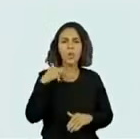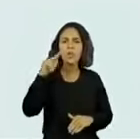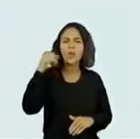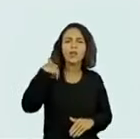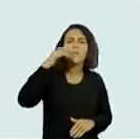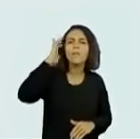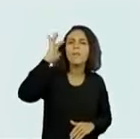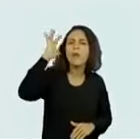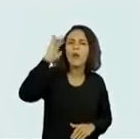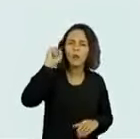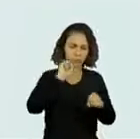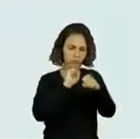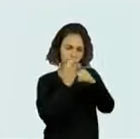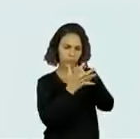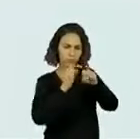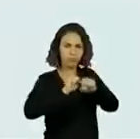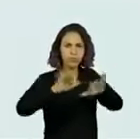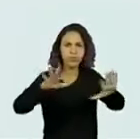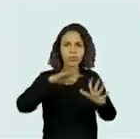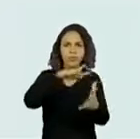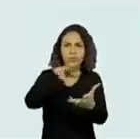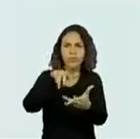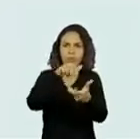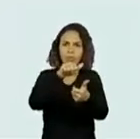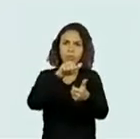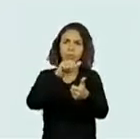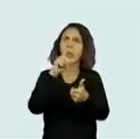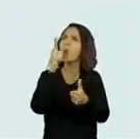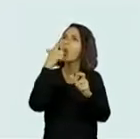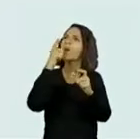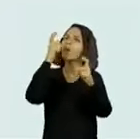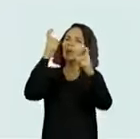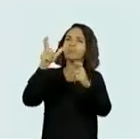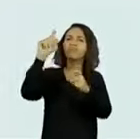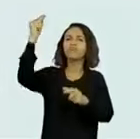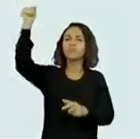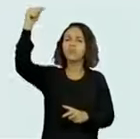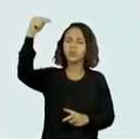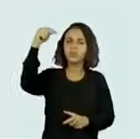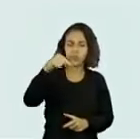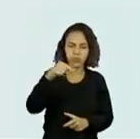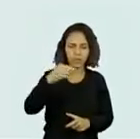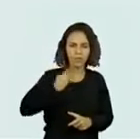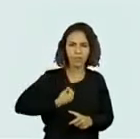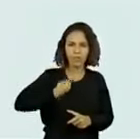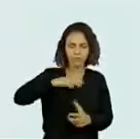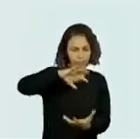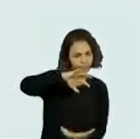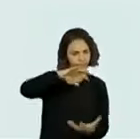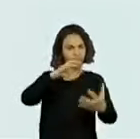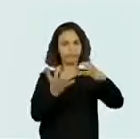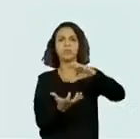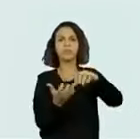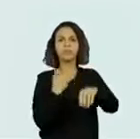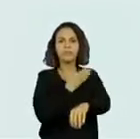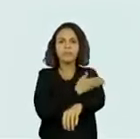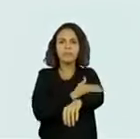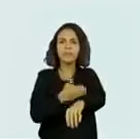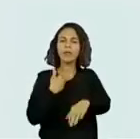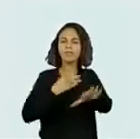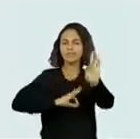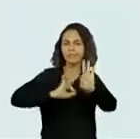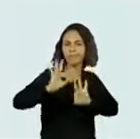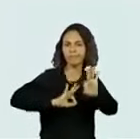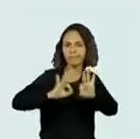que uma certa pandemia, que de bem longe viria, do dia para a noite mudaria a rotina que eu planejei.